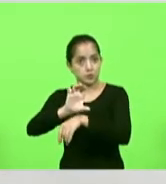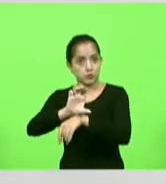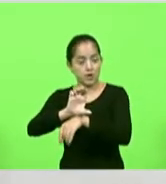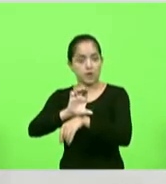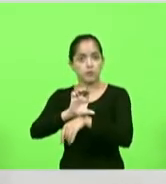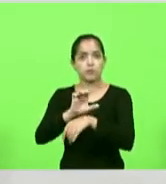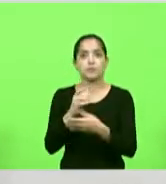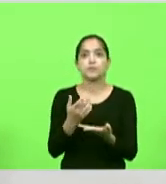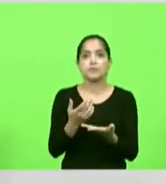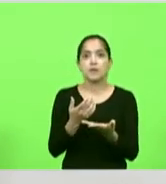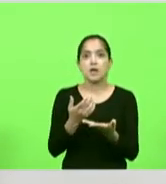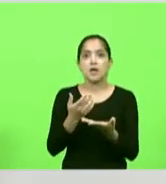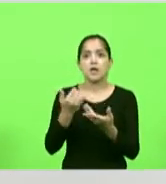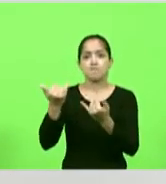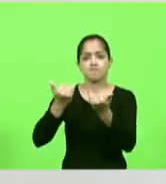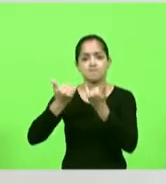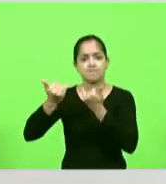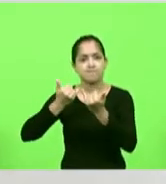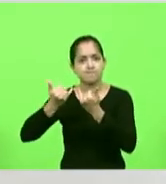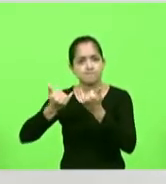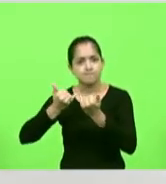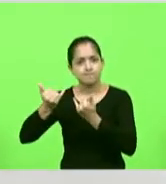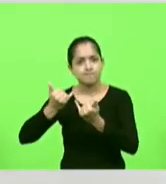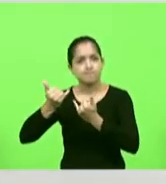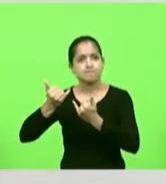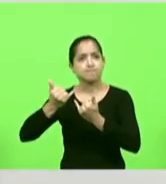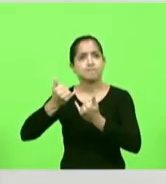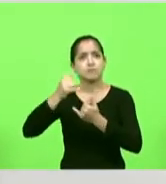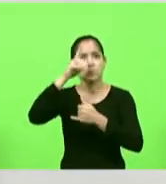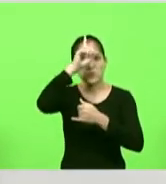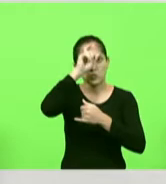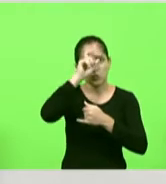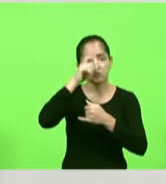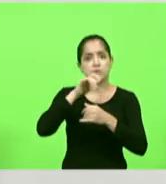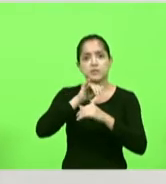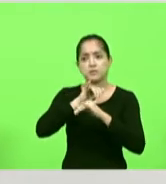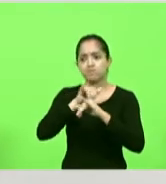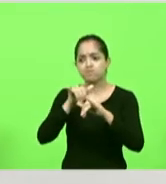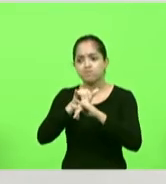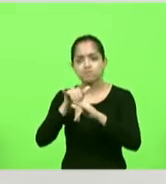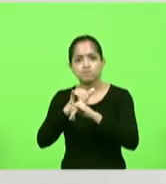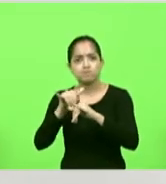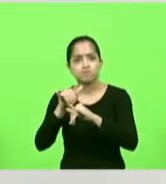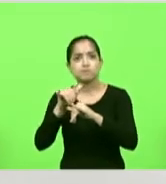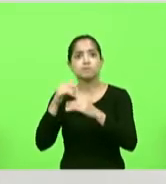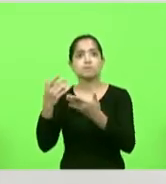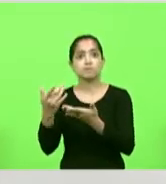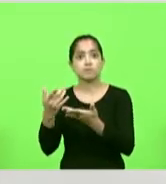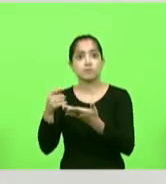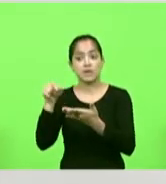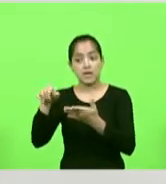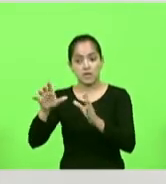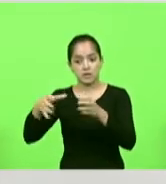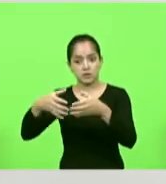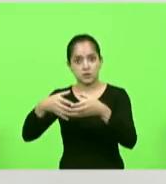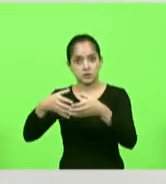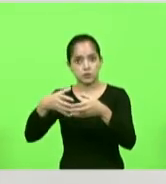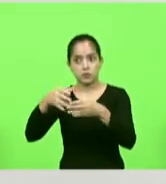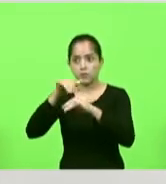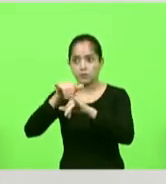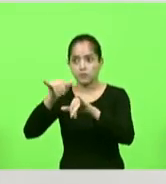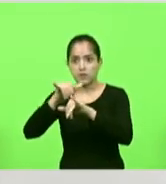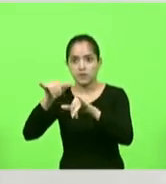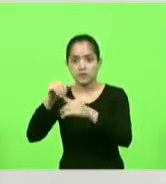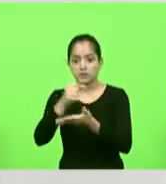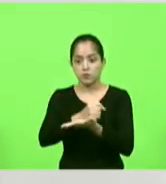essas informações dos hospitais. Lá eles alimentam esse sistema e esse órgão passa para os cartórios